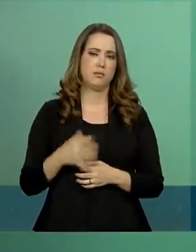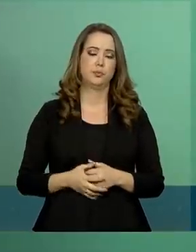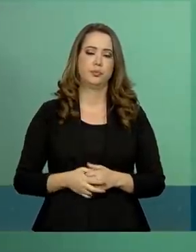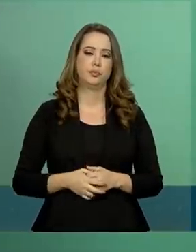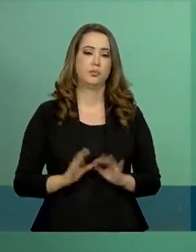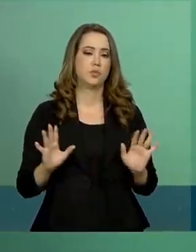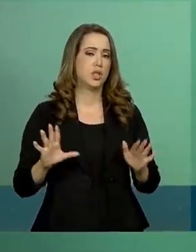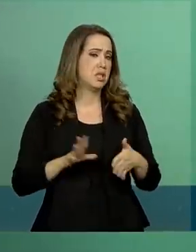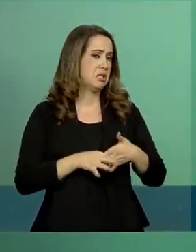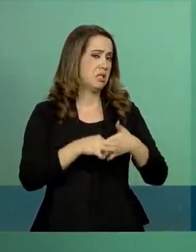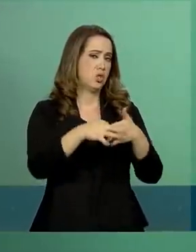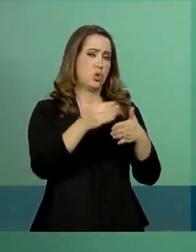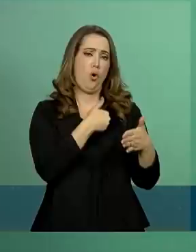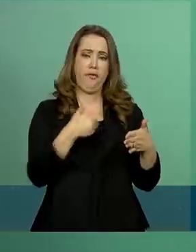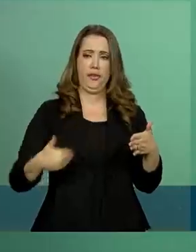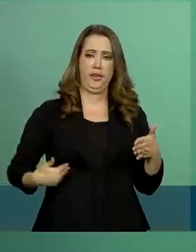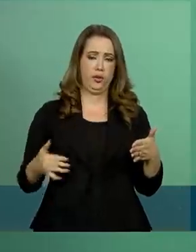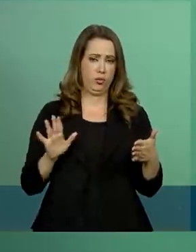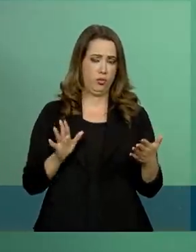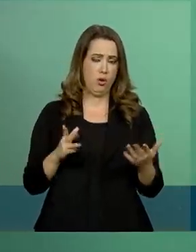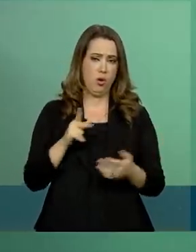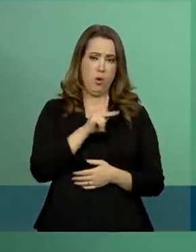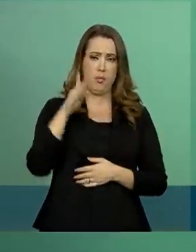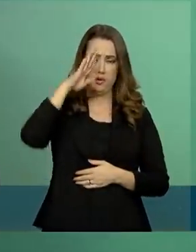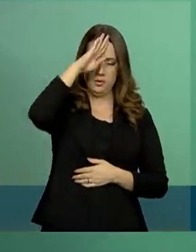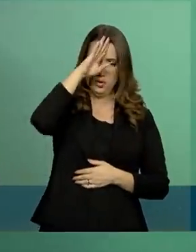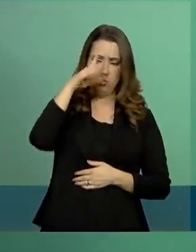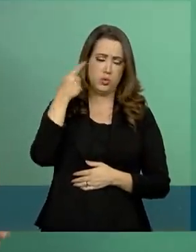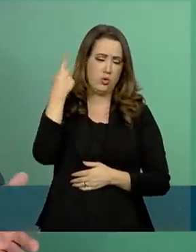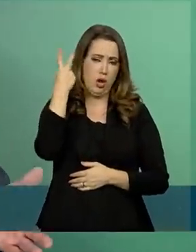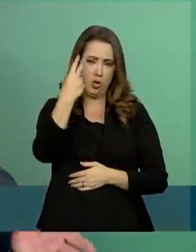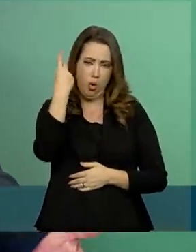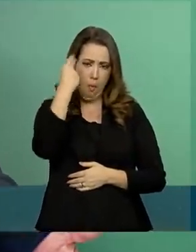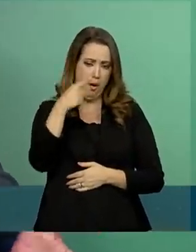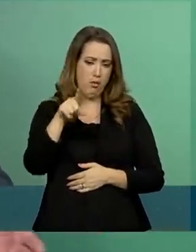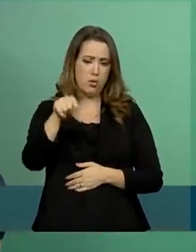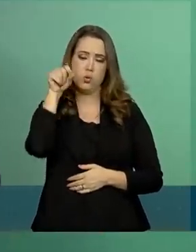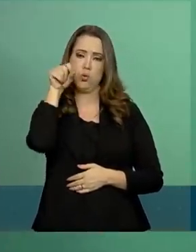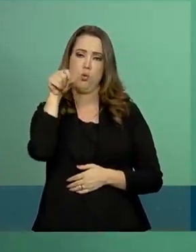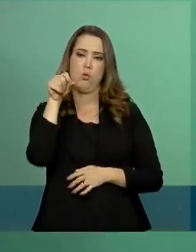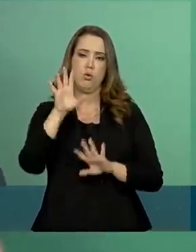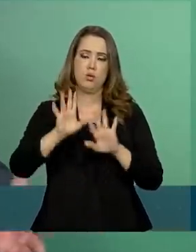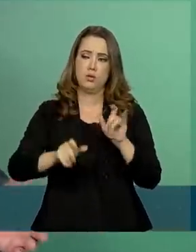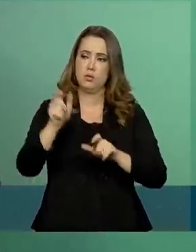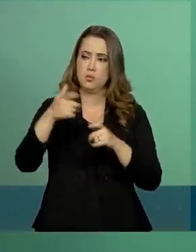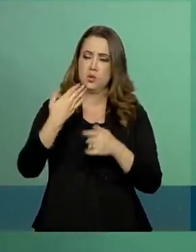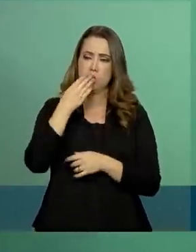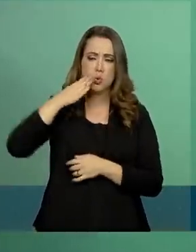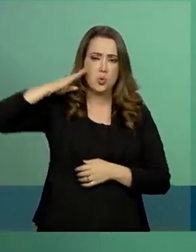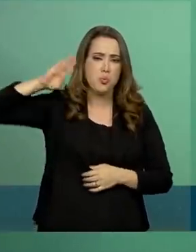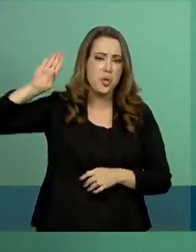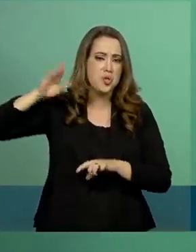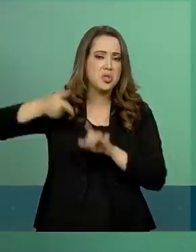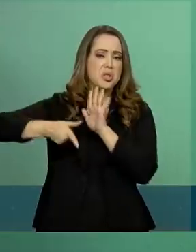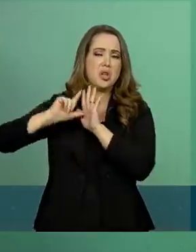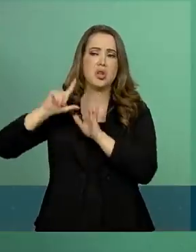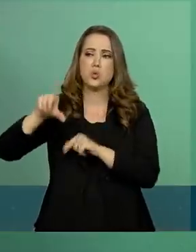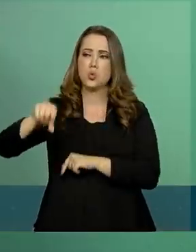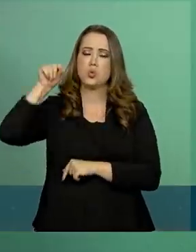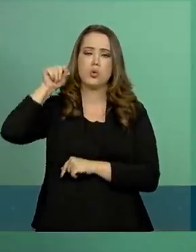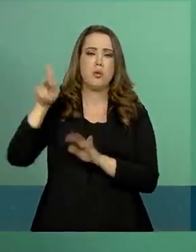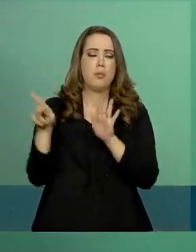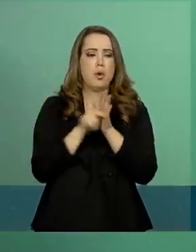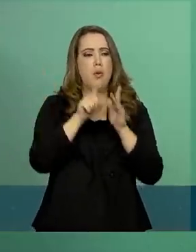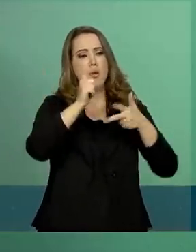condução de governo não incomodam o senhor presidente. É parte da decisão dele ao candidatar-se de exercer as ações